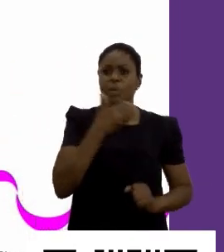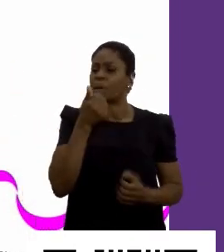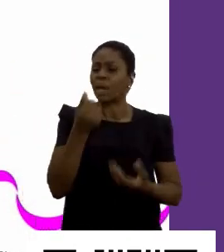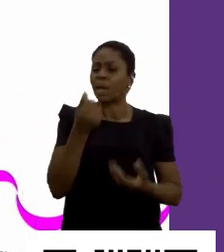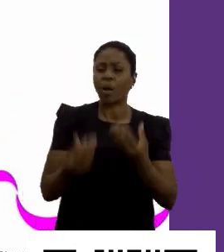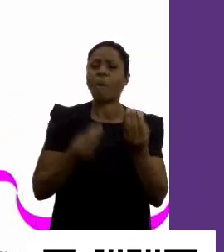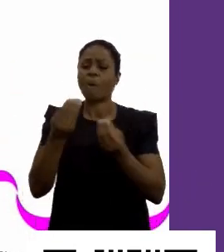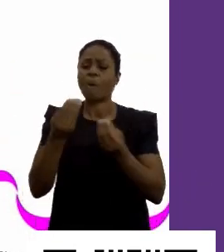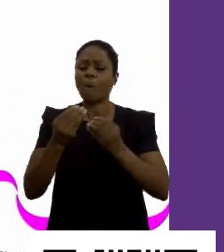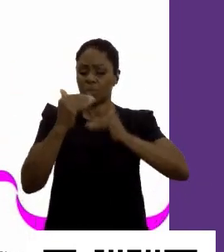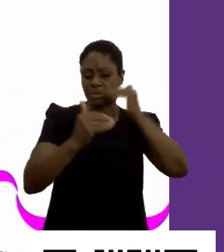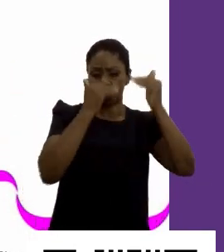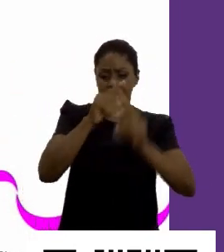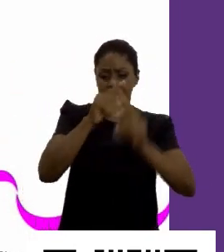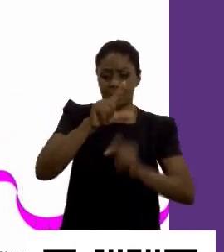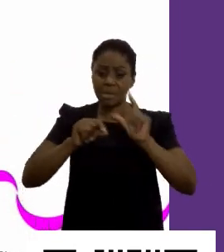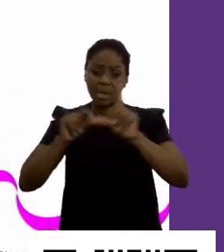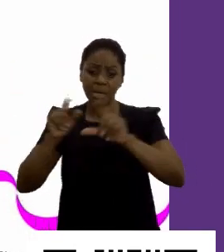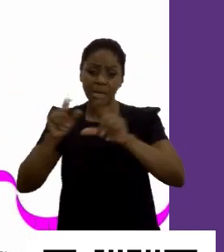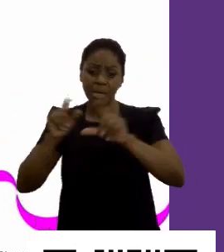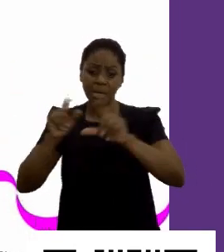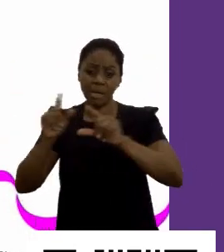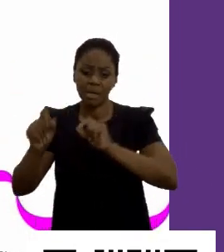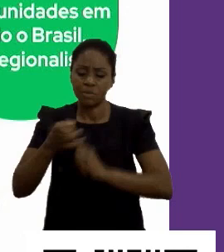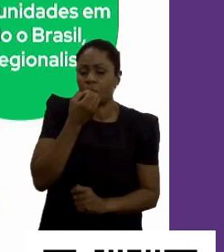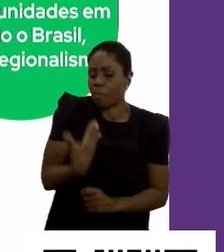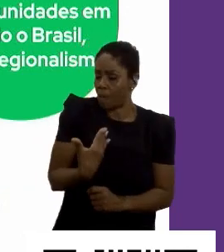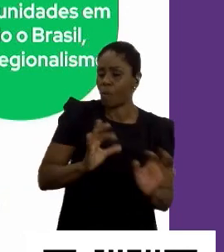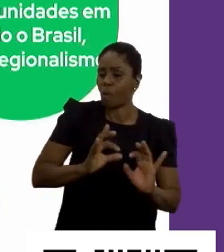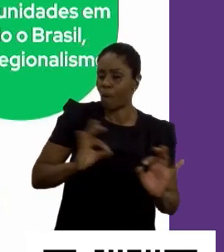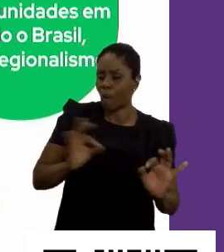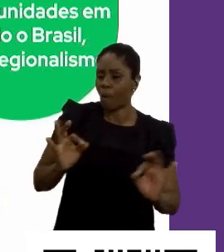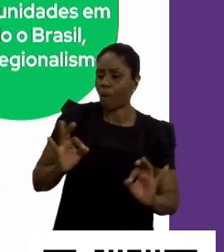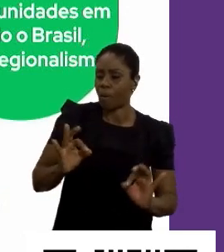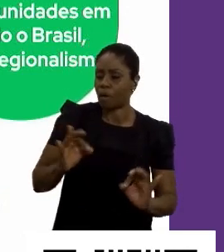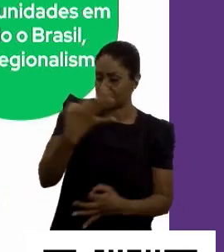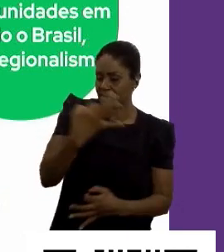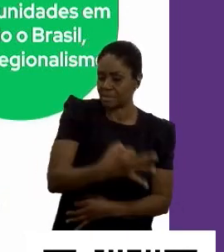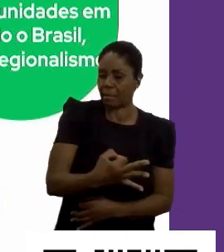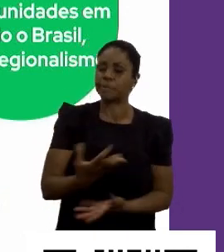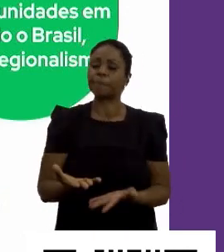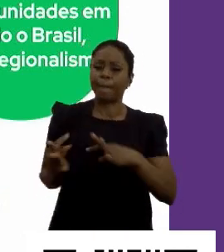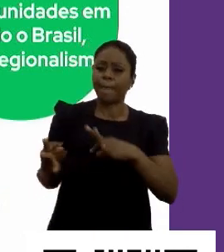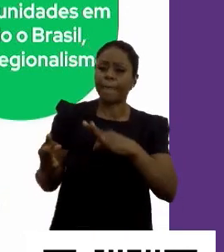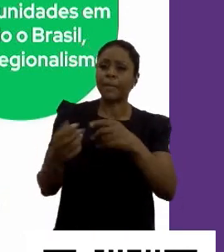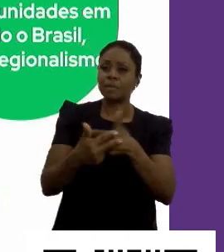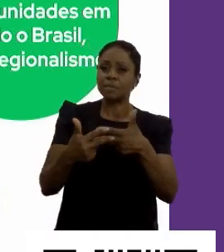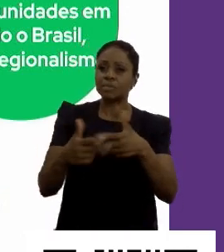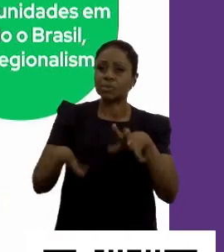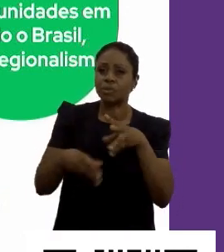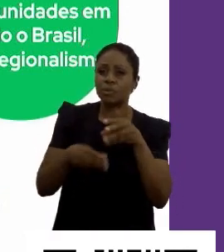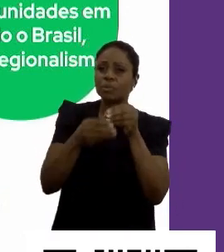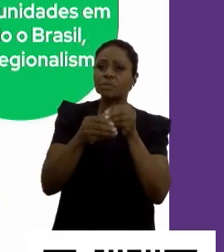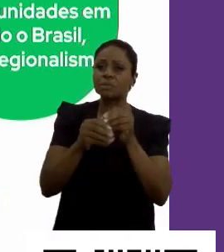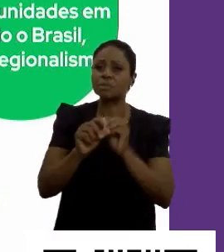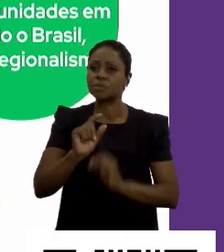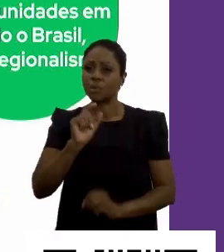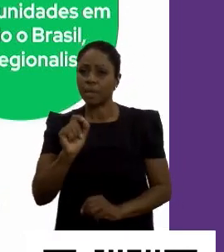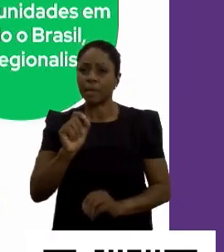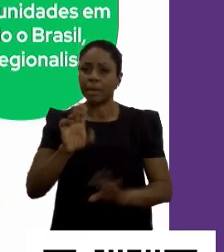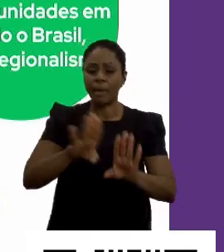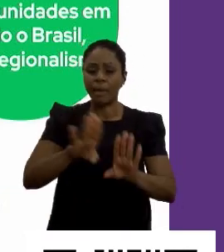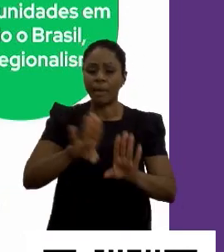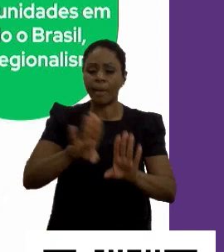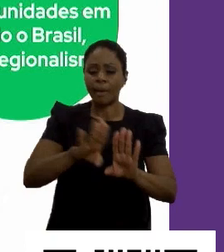que esse processo seletivo seja mais eficiente, mais eficaz e mais assertivo, né? E tudo isso aí, fechando com o quê? O portal de